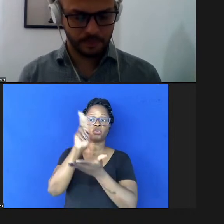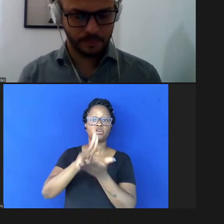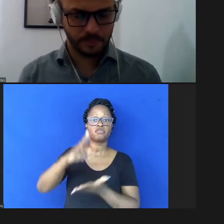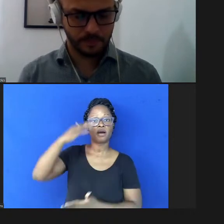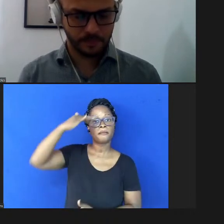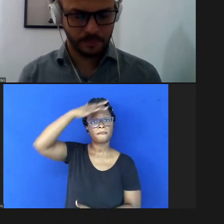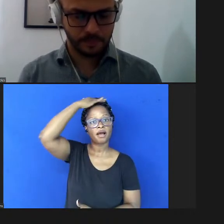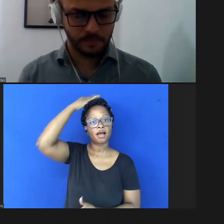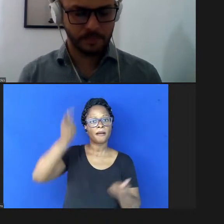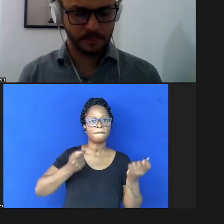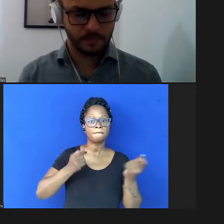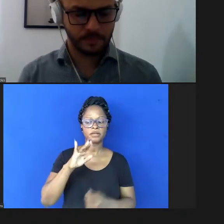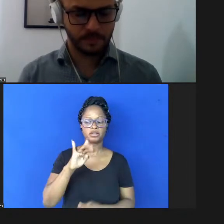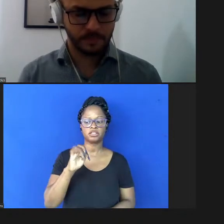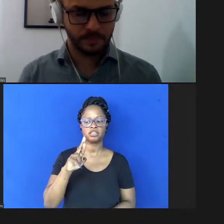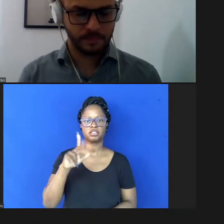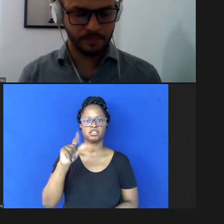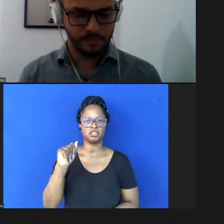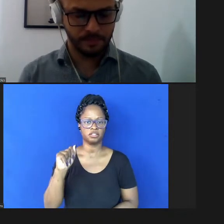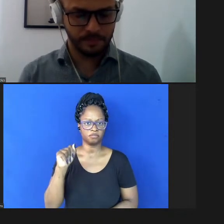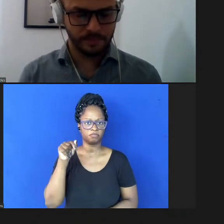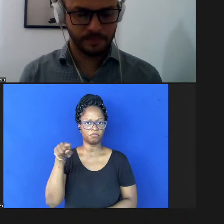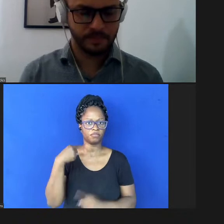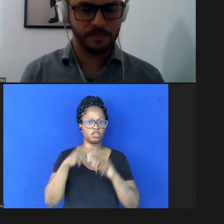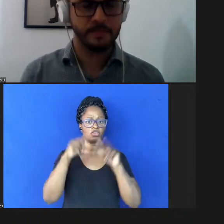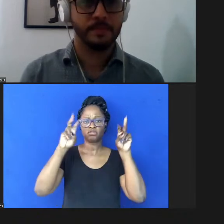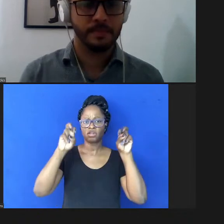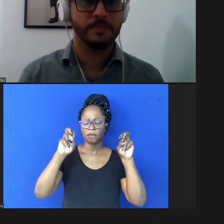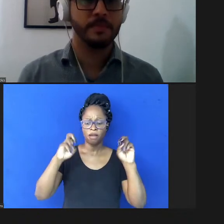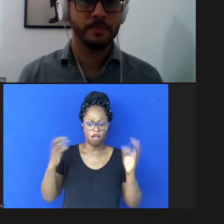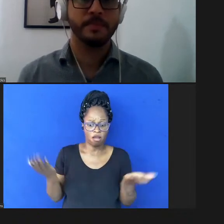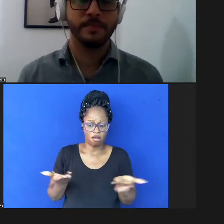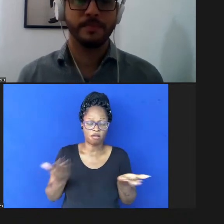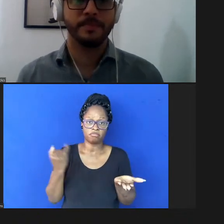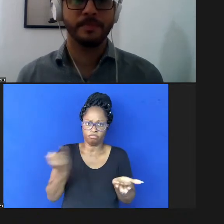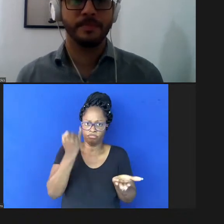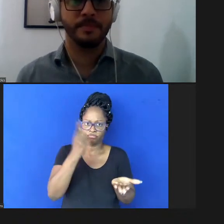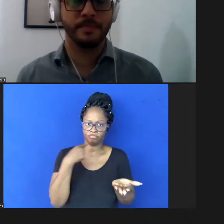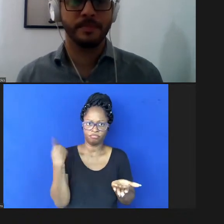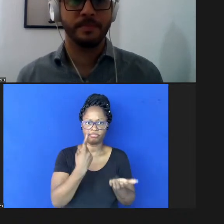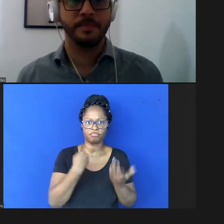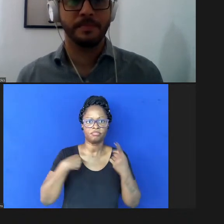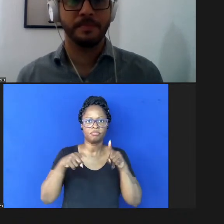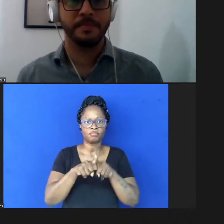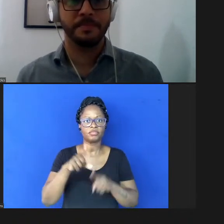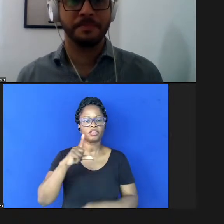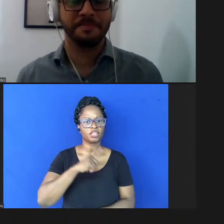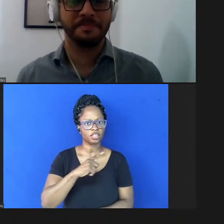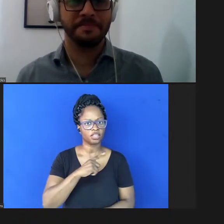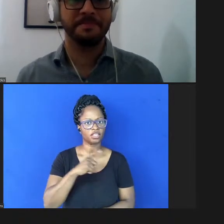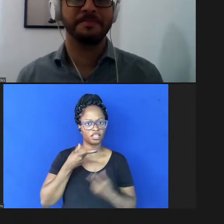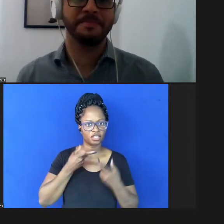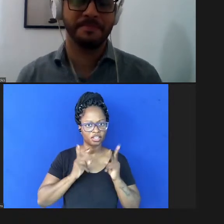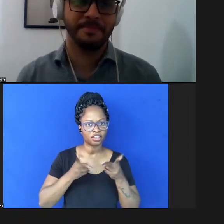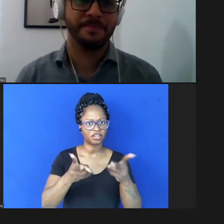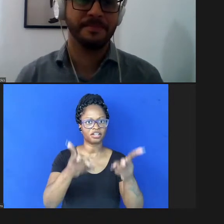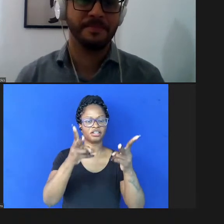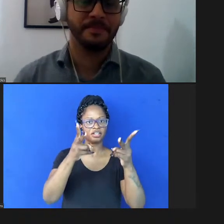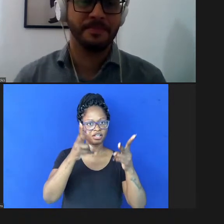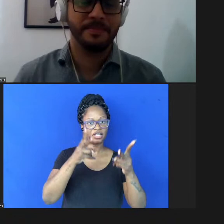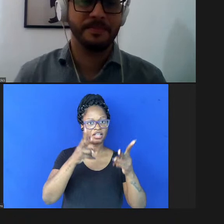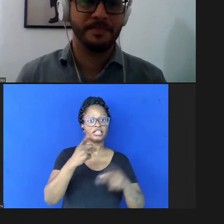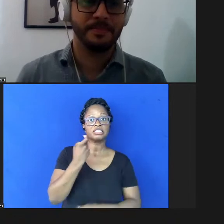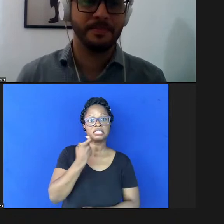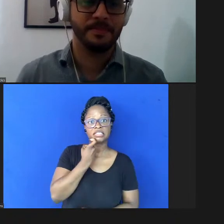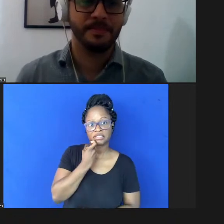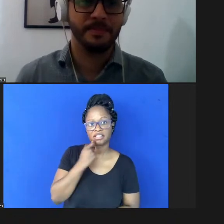professora Cícera do PPGICS um tema muito atual importante para a gente e a gente tem ainda a continuação durante a semana na sexta-feira a